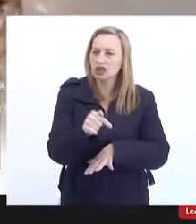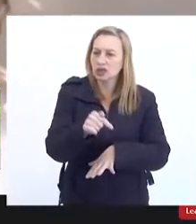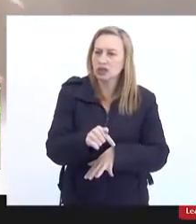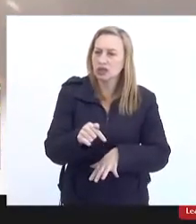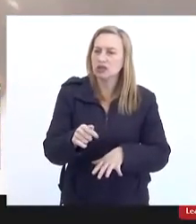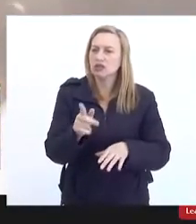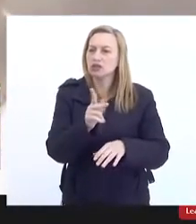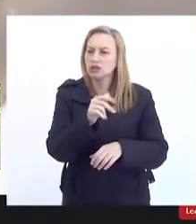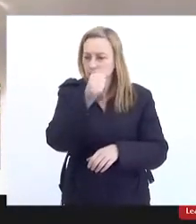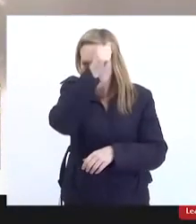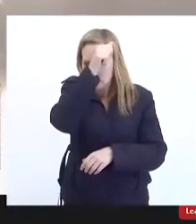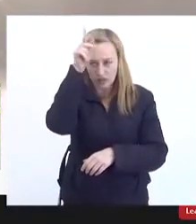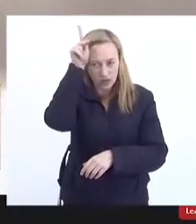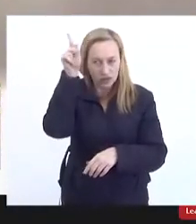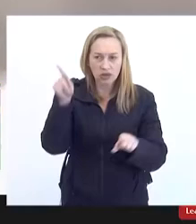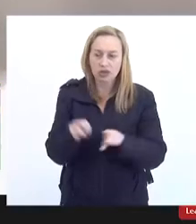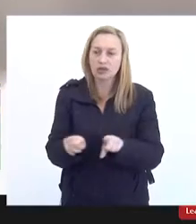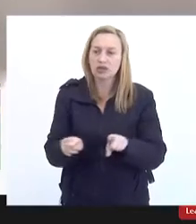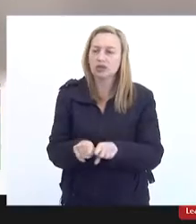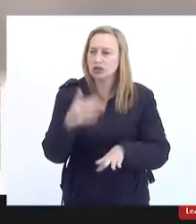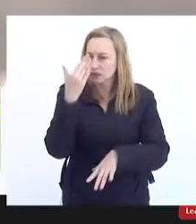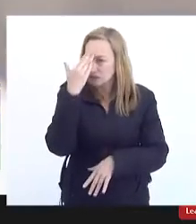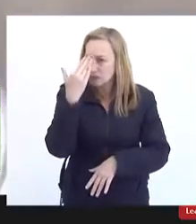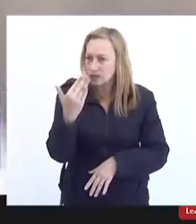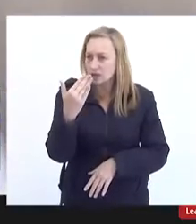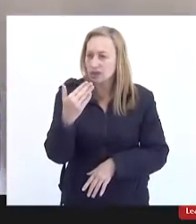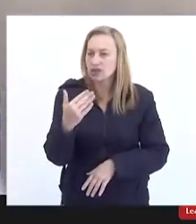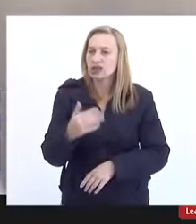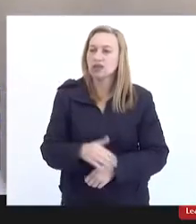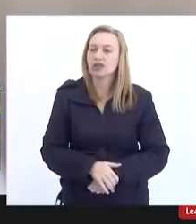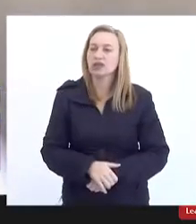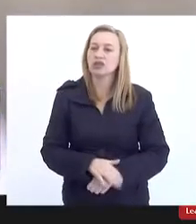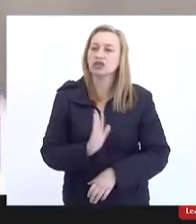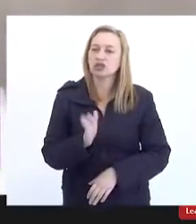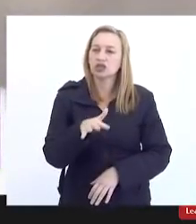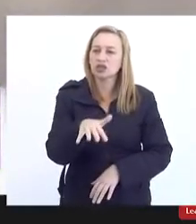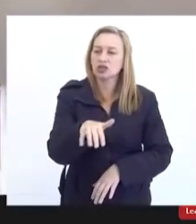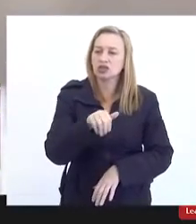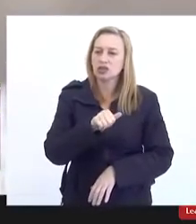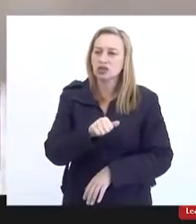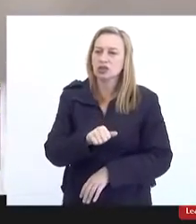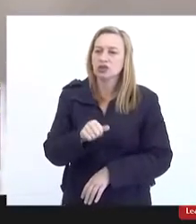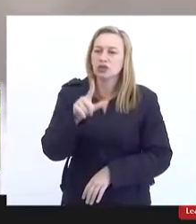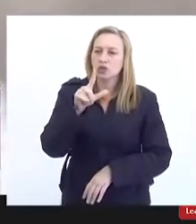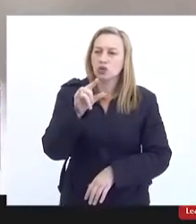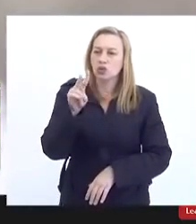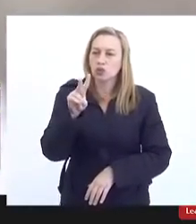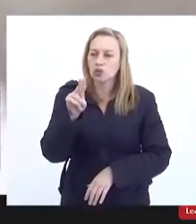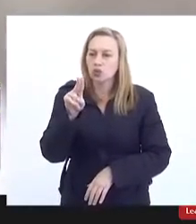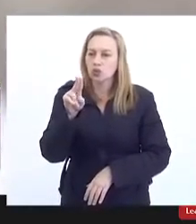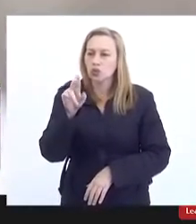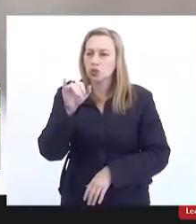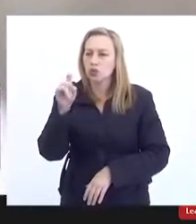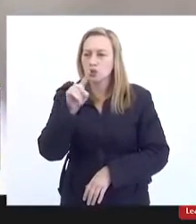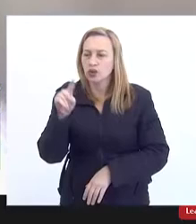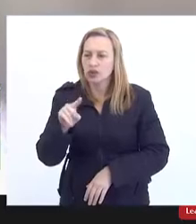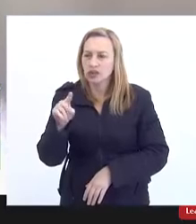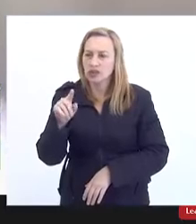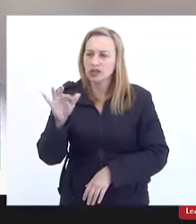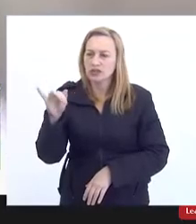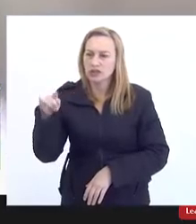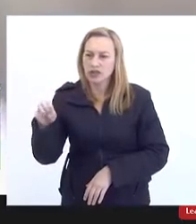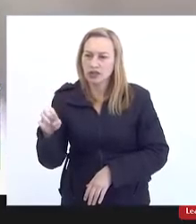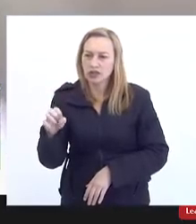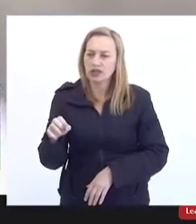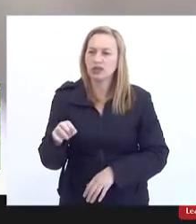para as prefeituras. Agradeço a exposição e já chamo o Luiz Felipe Cruz, que é o presidente do